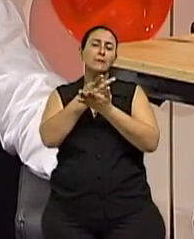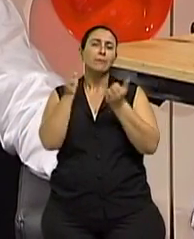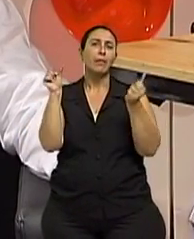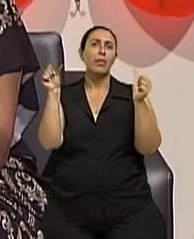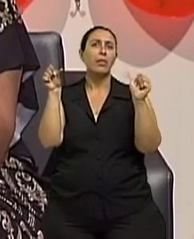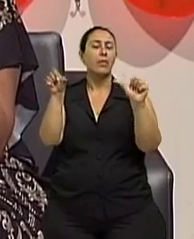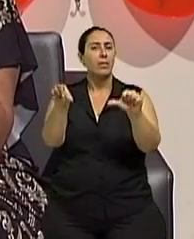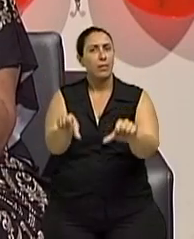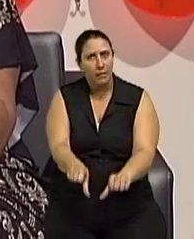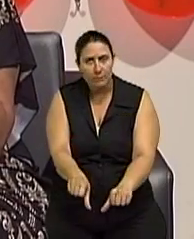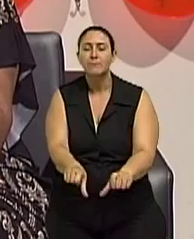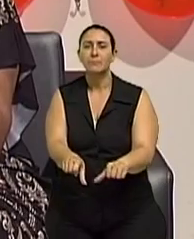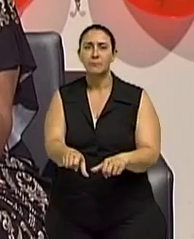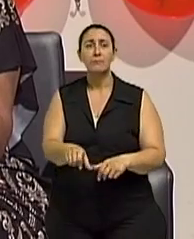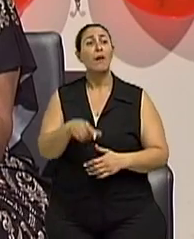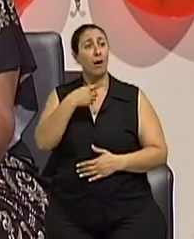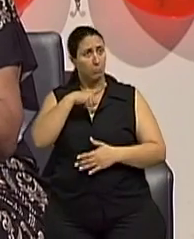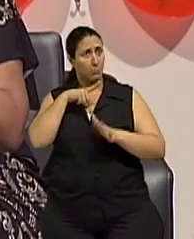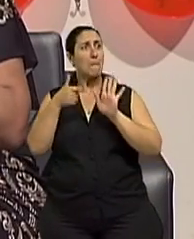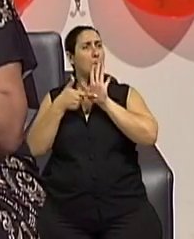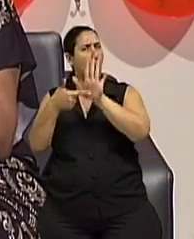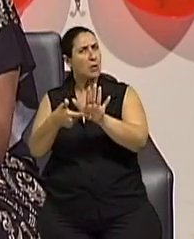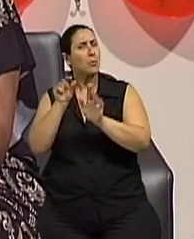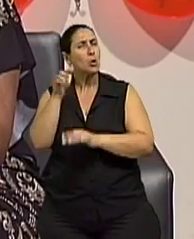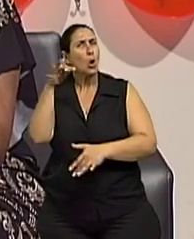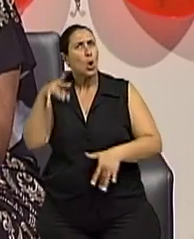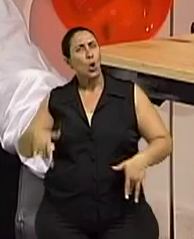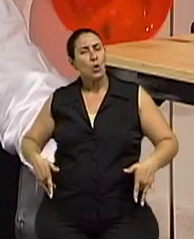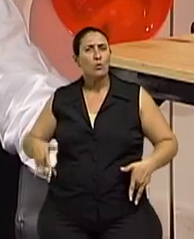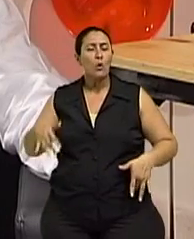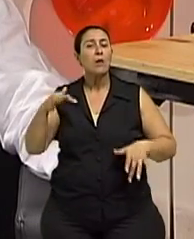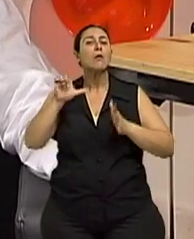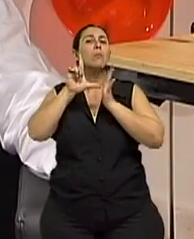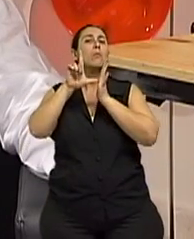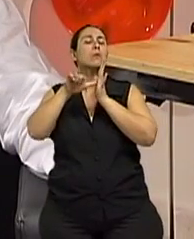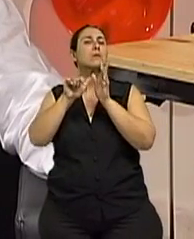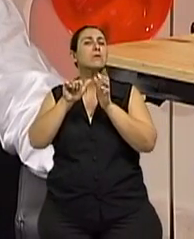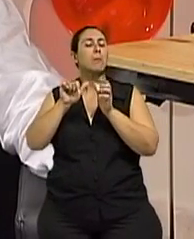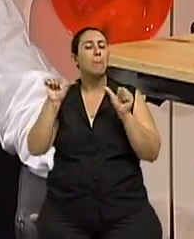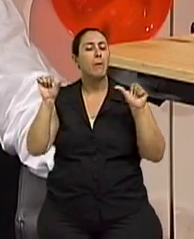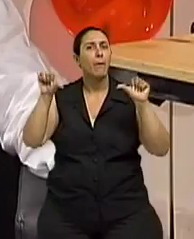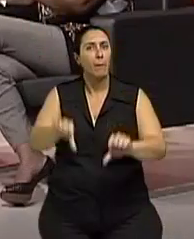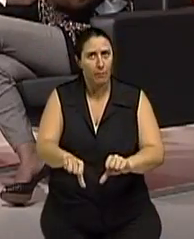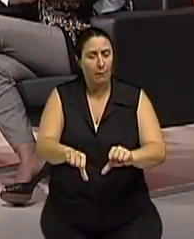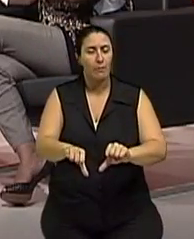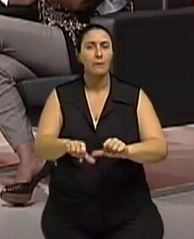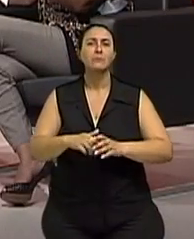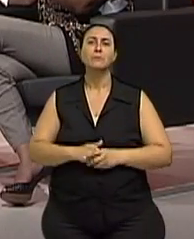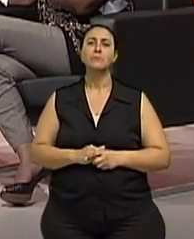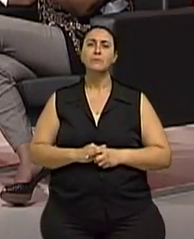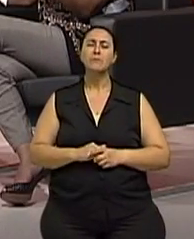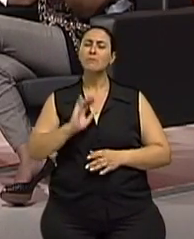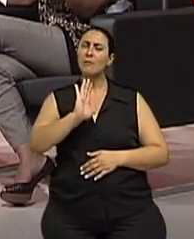Ah, assim, ele começa com uma sinalização e depois ele vai aumentando. Ele vai aumentando. Tá. E me diga o seguinte, esse